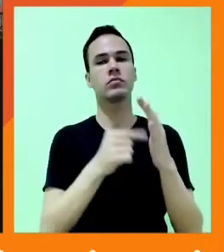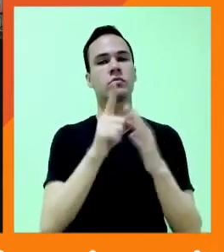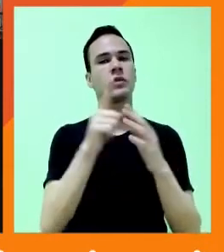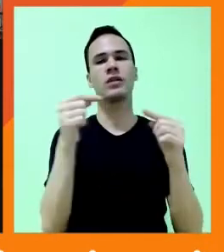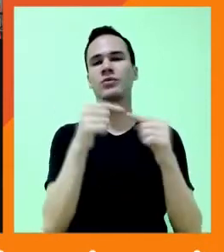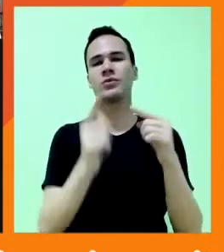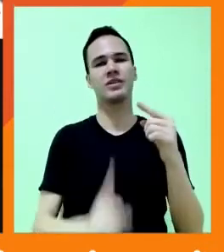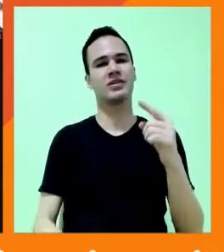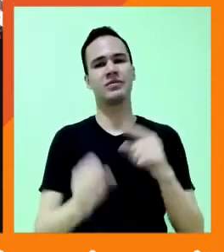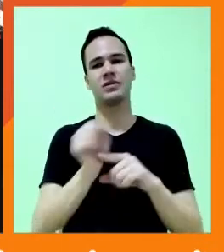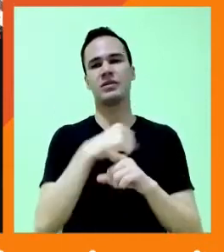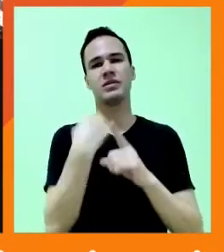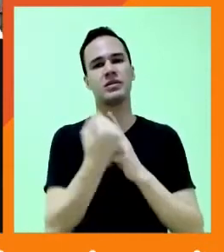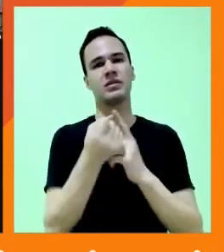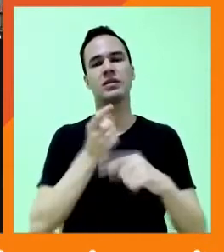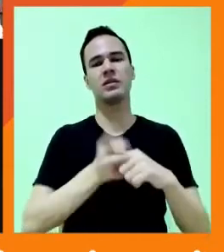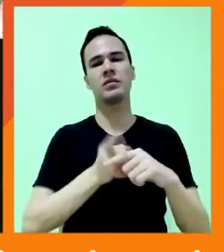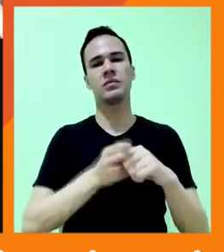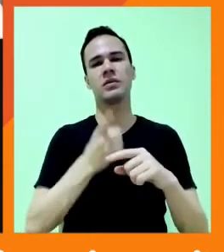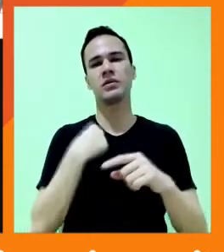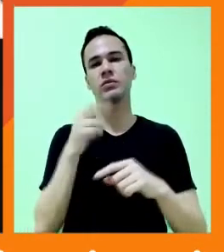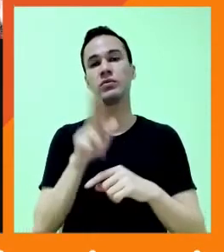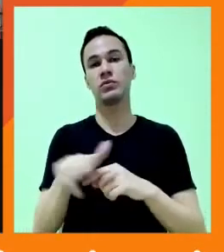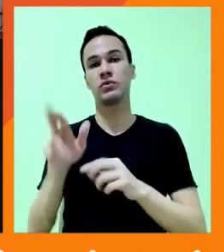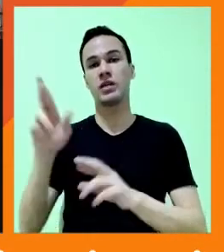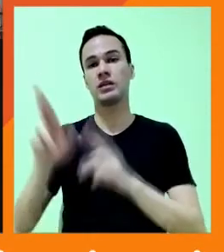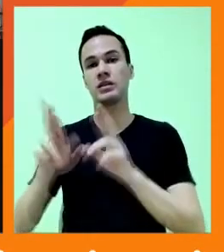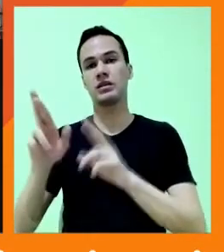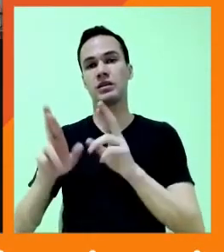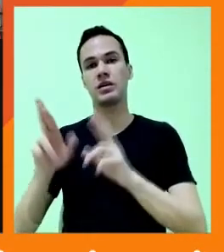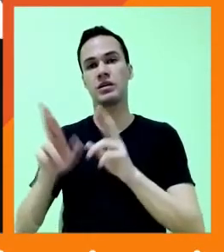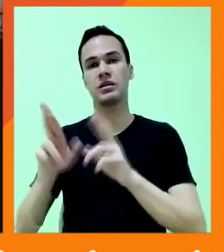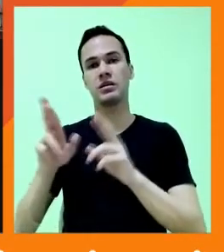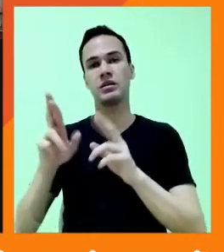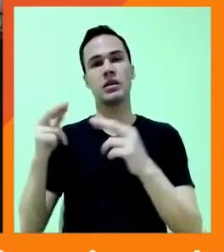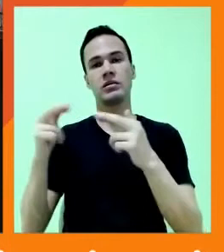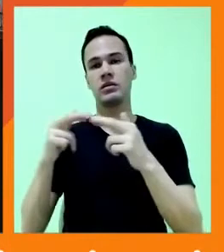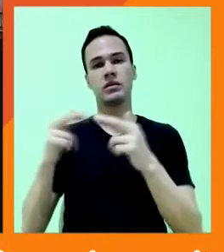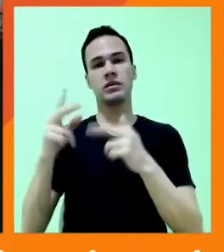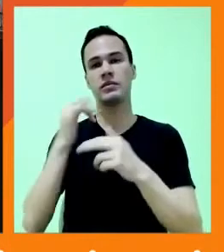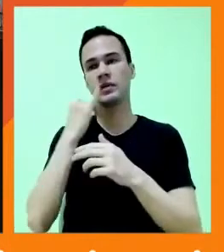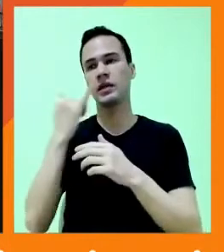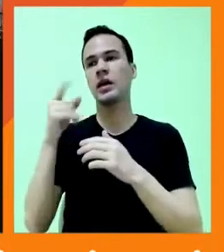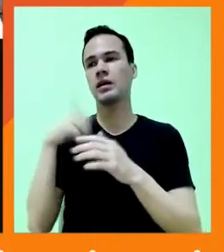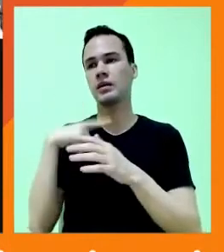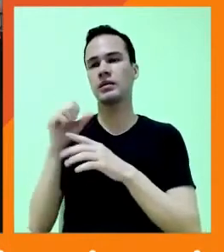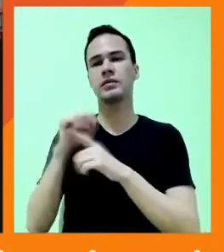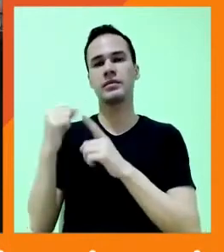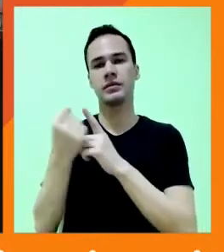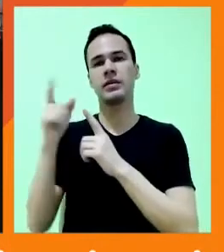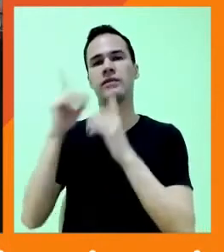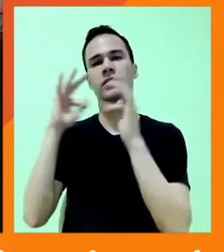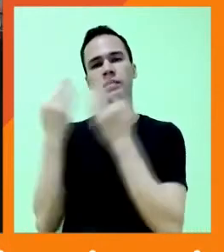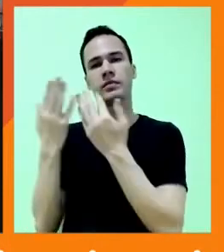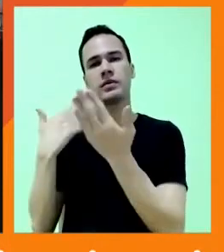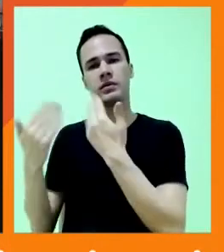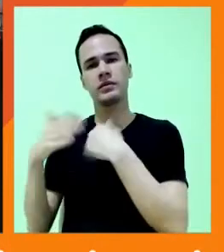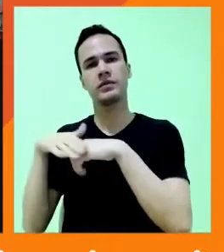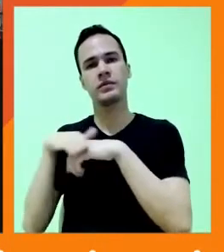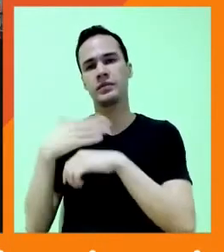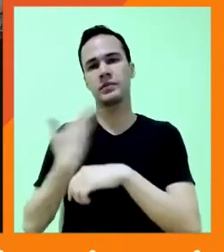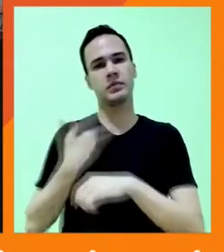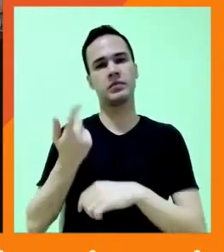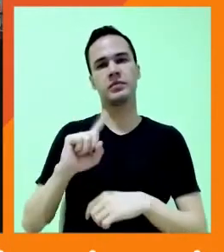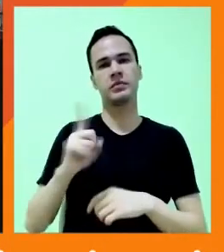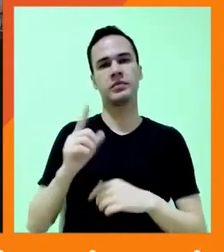porque faz tempo que a gente não usa as redes para tecer as nossas relações sociais, falar com alguém da família, com algum amigo. Ele fala